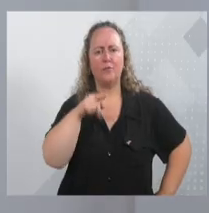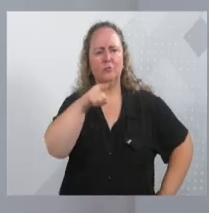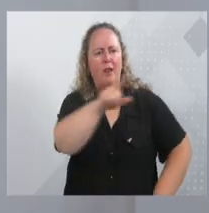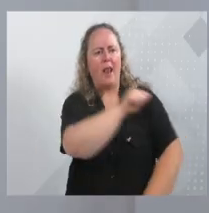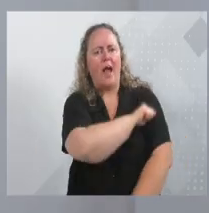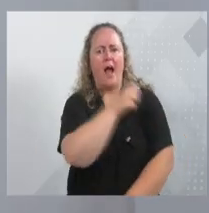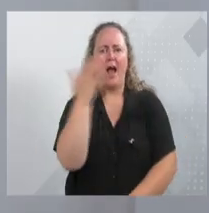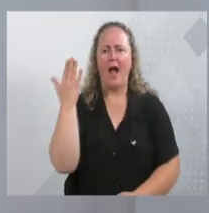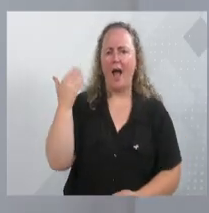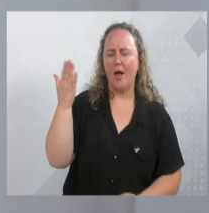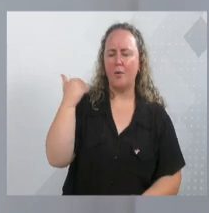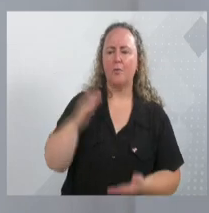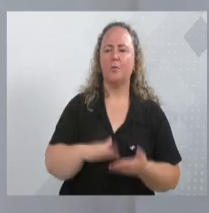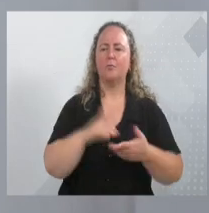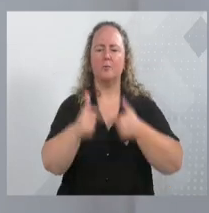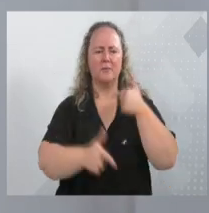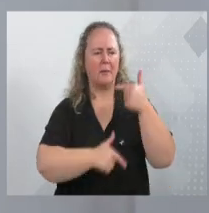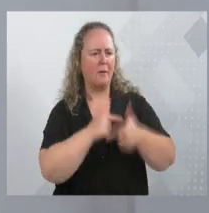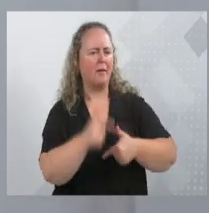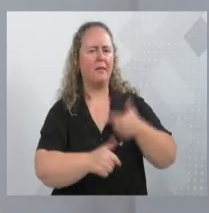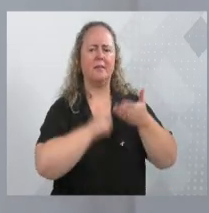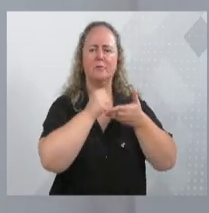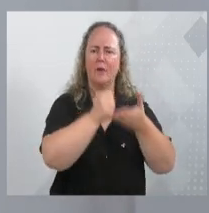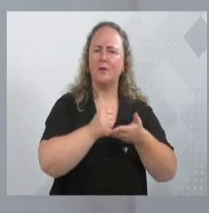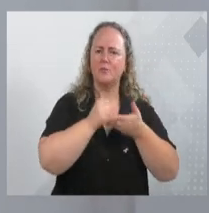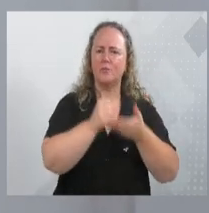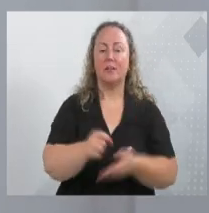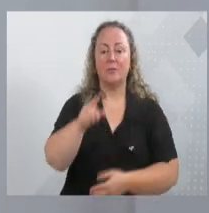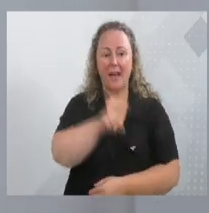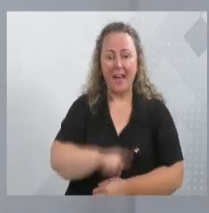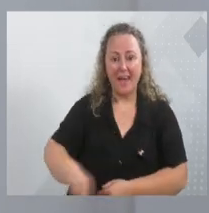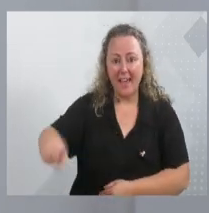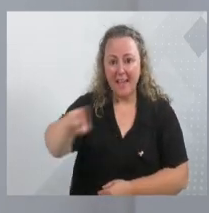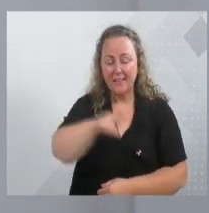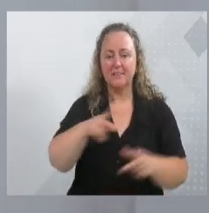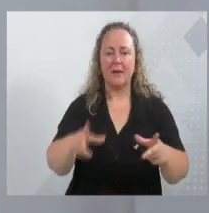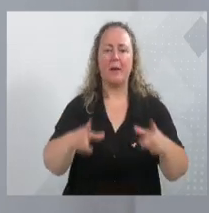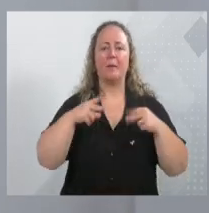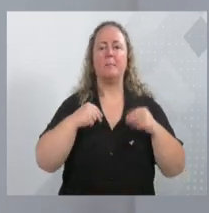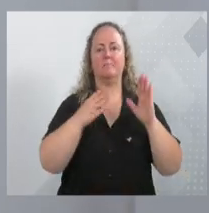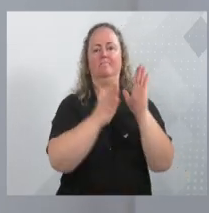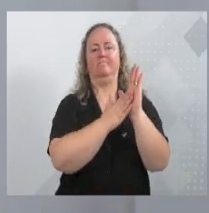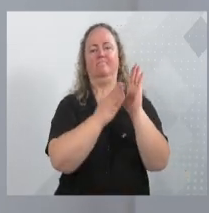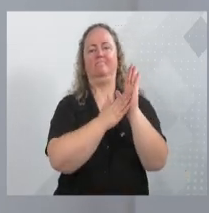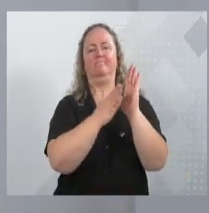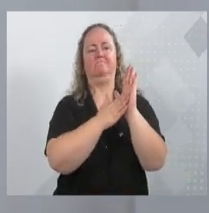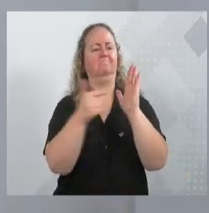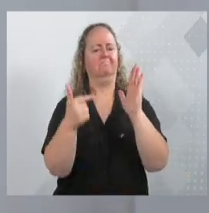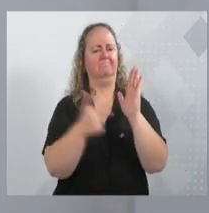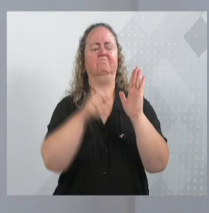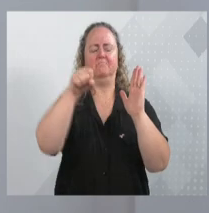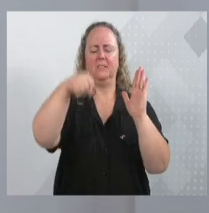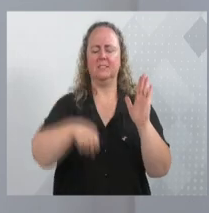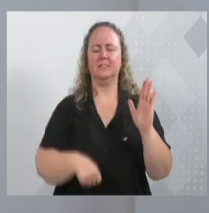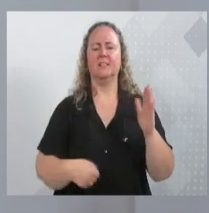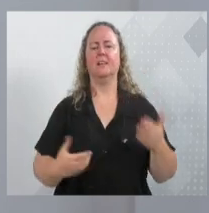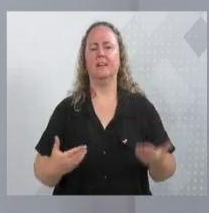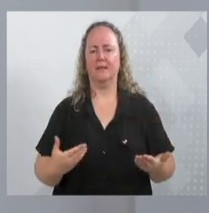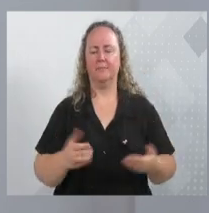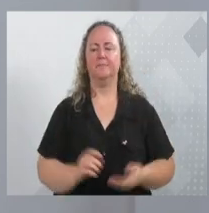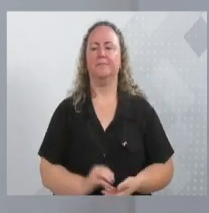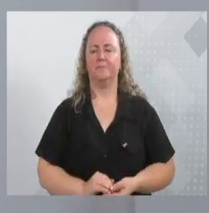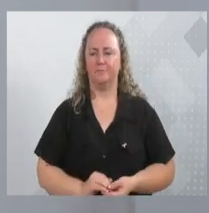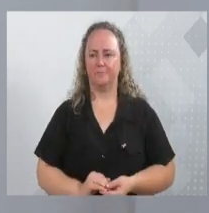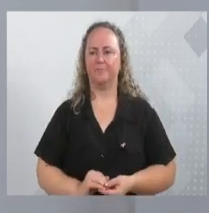trabalhando, ajudando, são esses heróis anônimos que precisam ser reconhecidos por nossa cidade, e eu